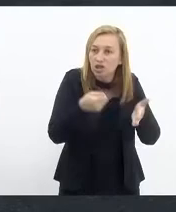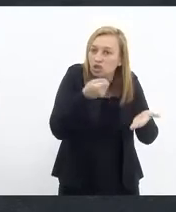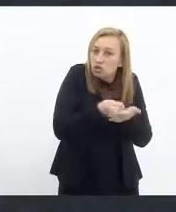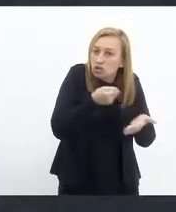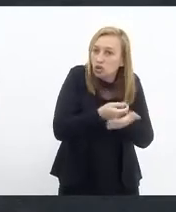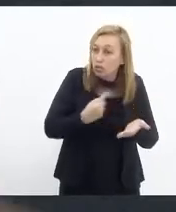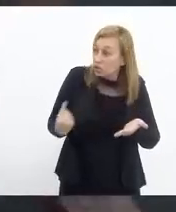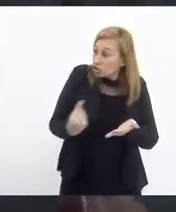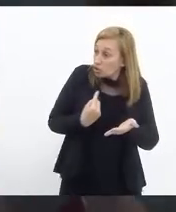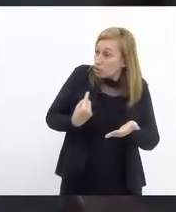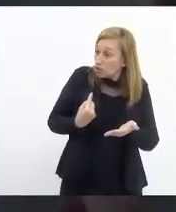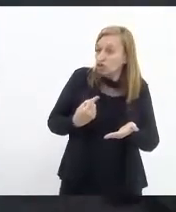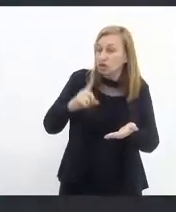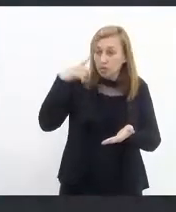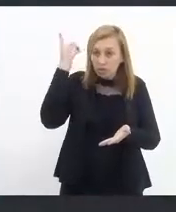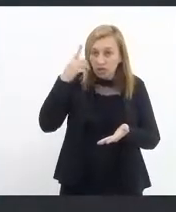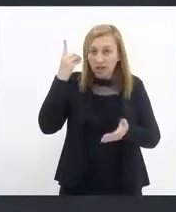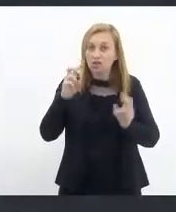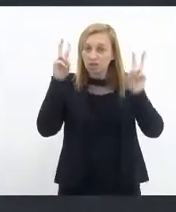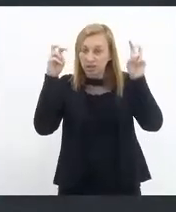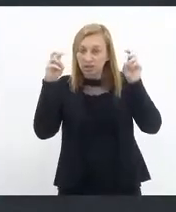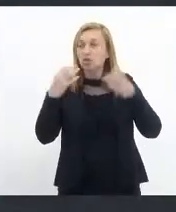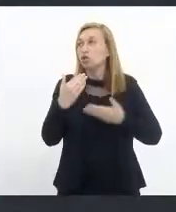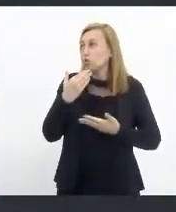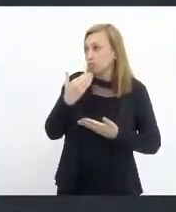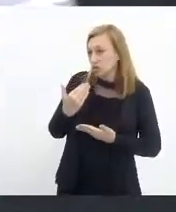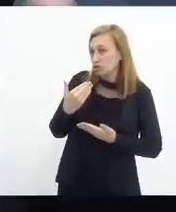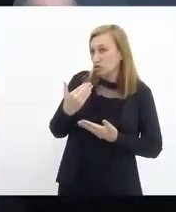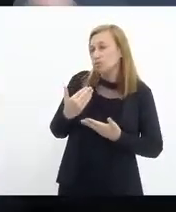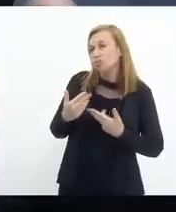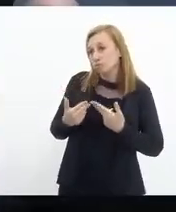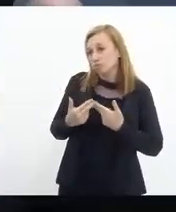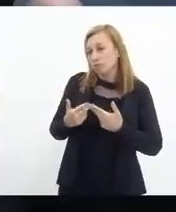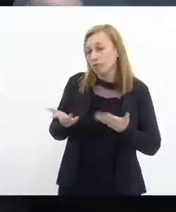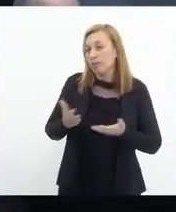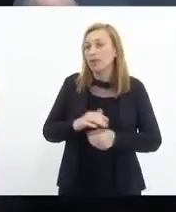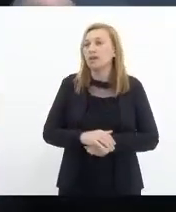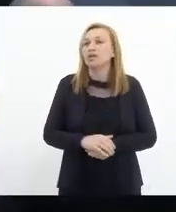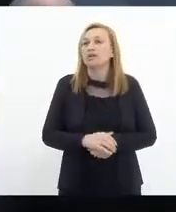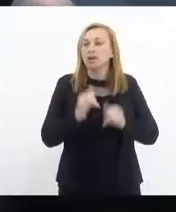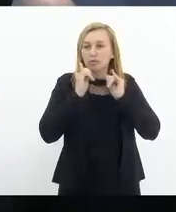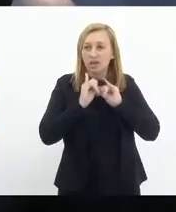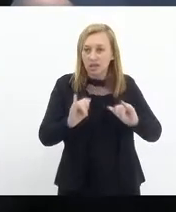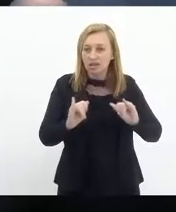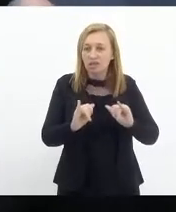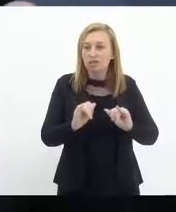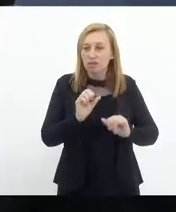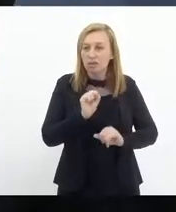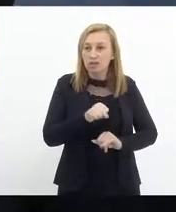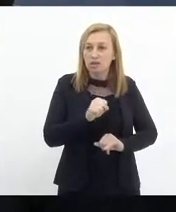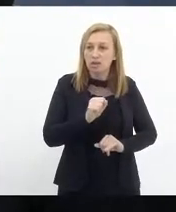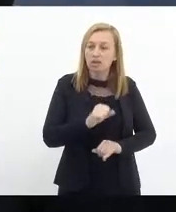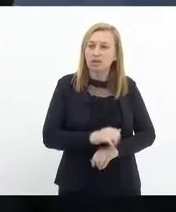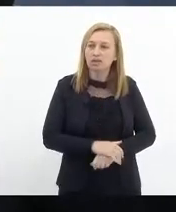parlamentares, uma decisão em relação a isso. Então, eu gostaria que o senhor fizesse o favor. Publicação, vou fazer publicar e vamos